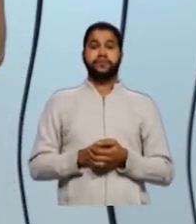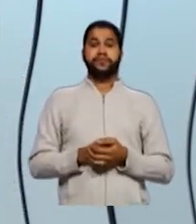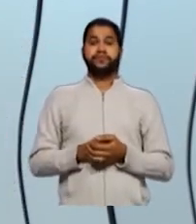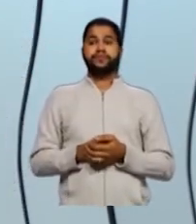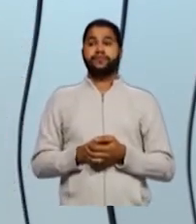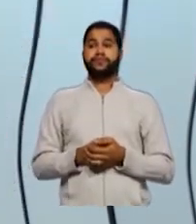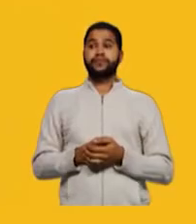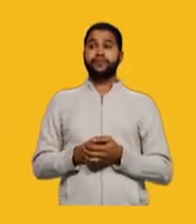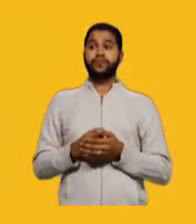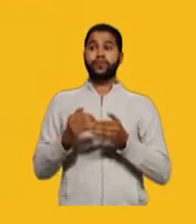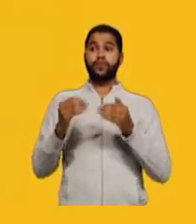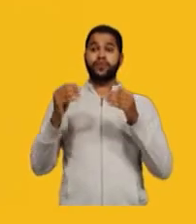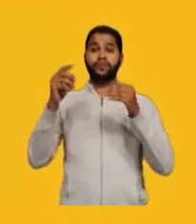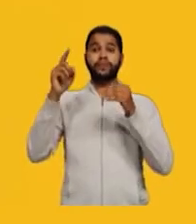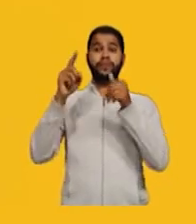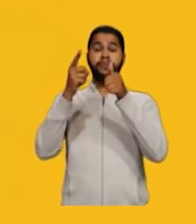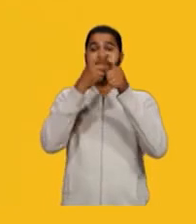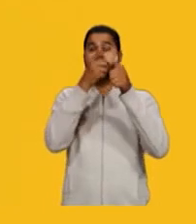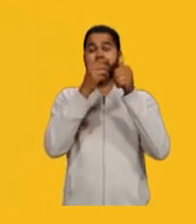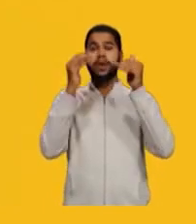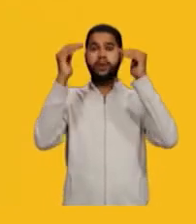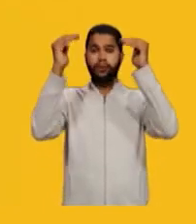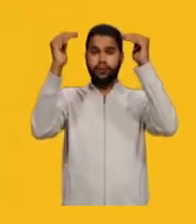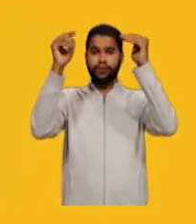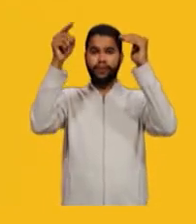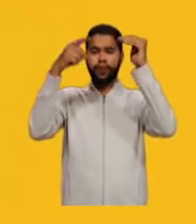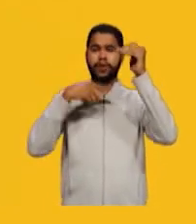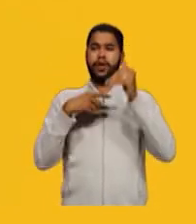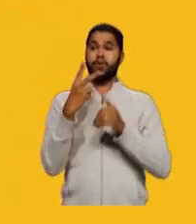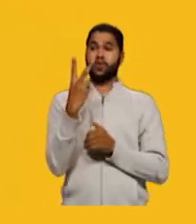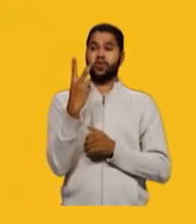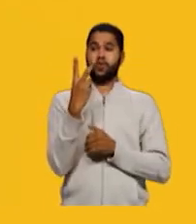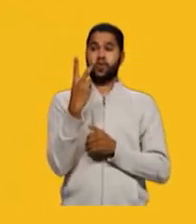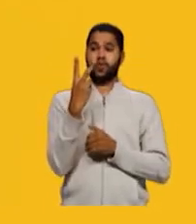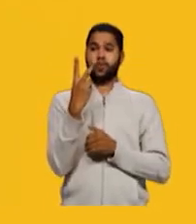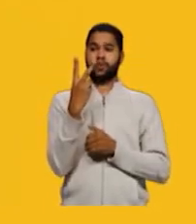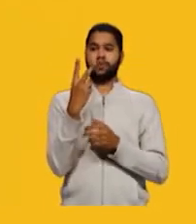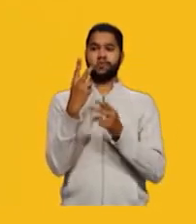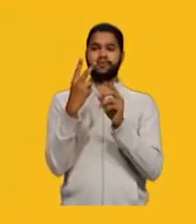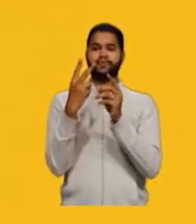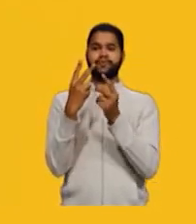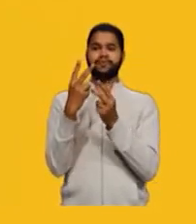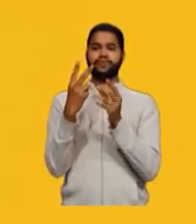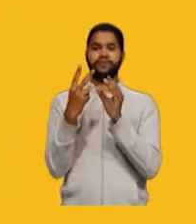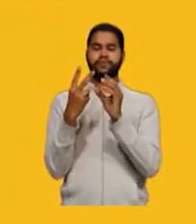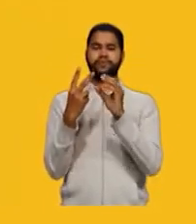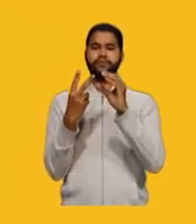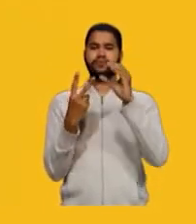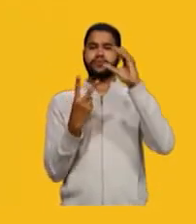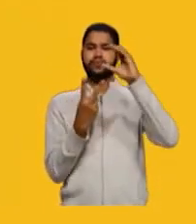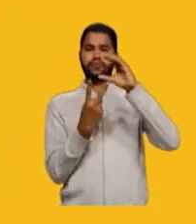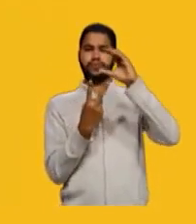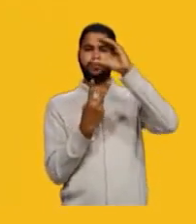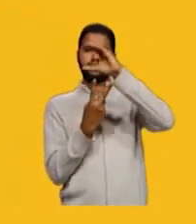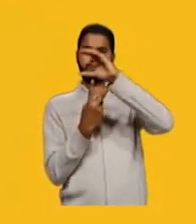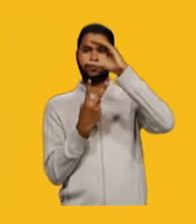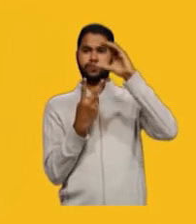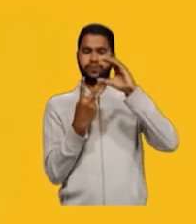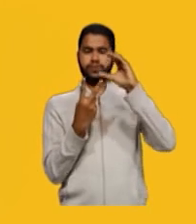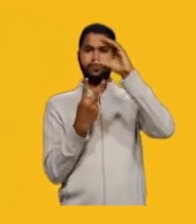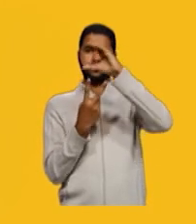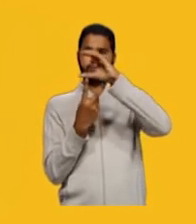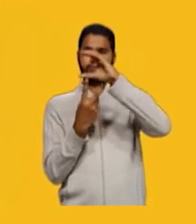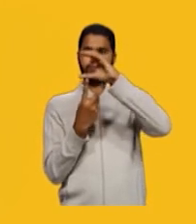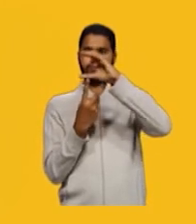primeiro exemplo aqui, eu tenho dois carbonos primários. Por quê? Eu tenho o carbono mais a esquerda, ligado a